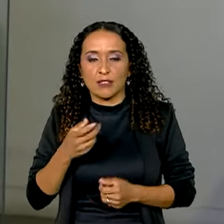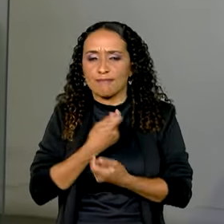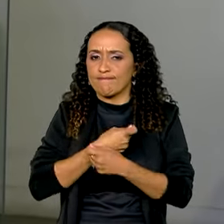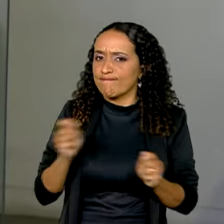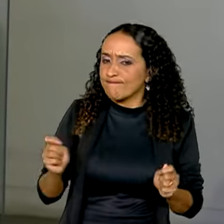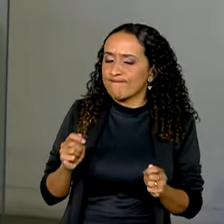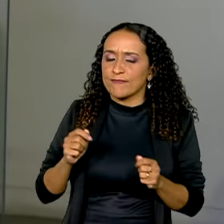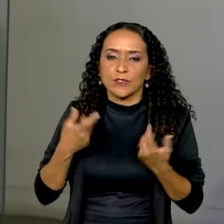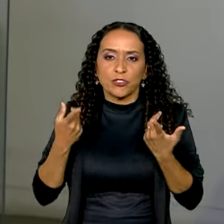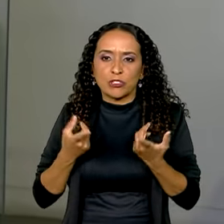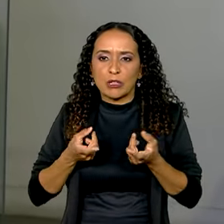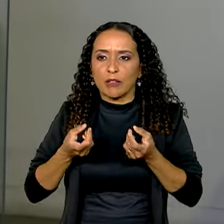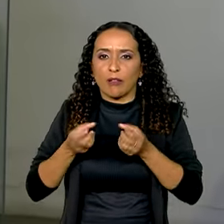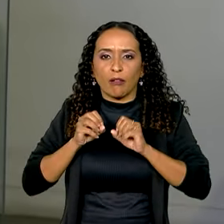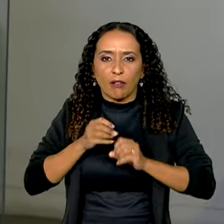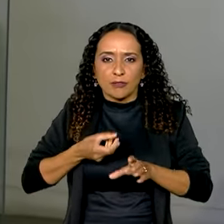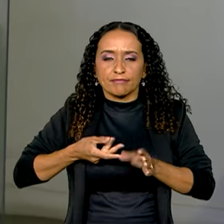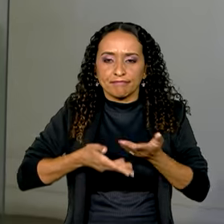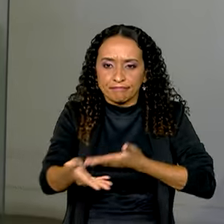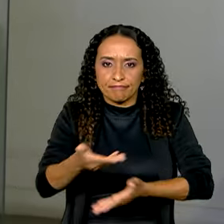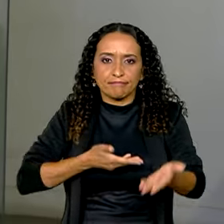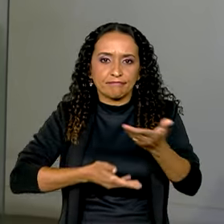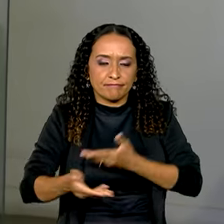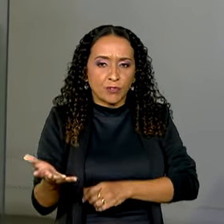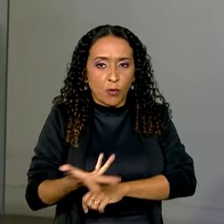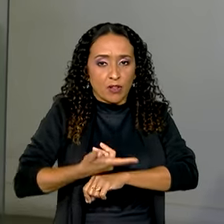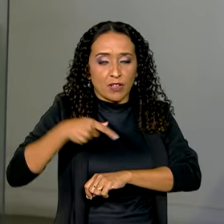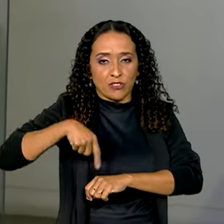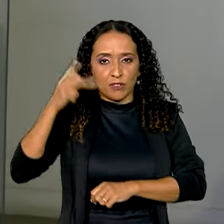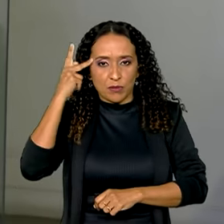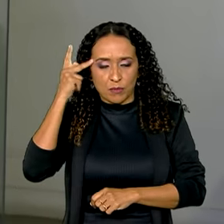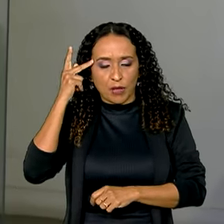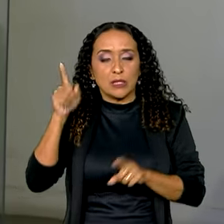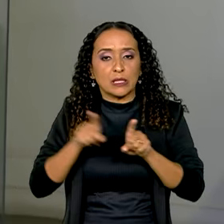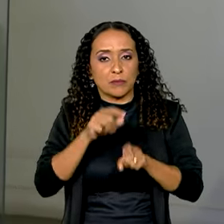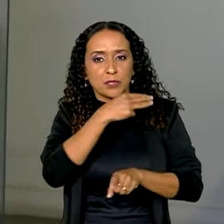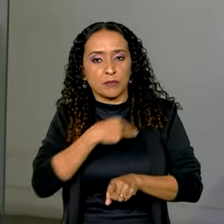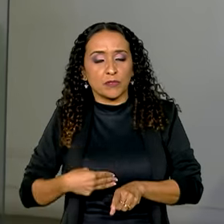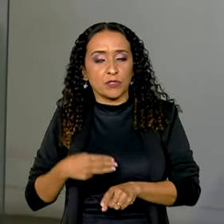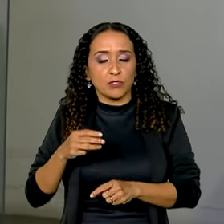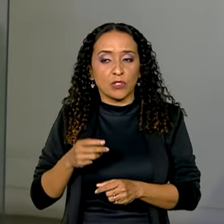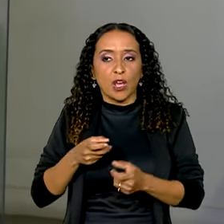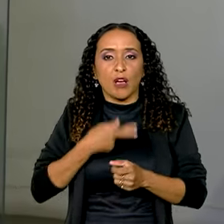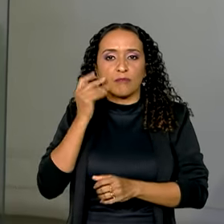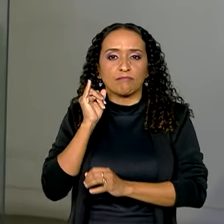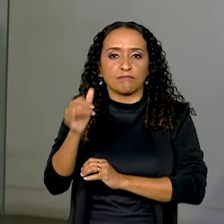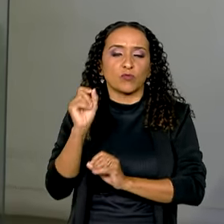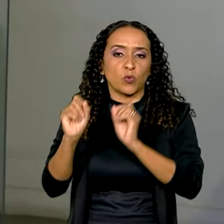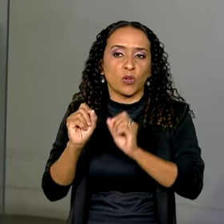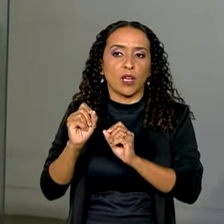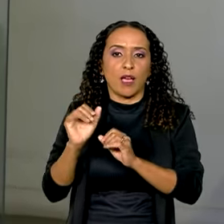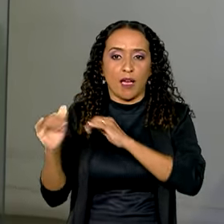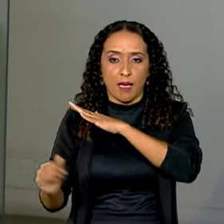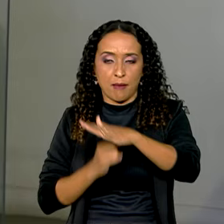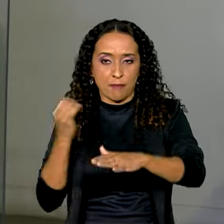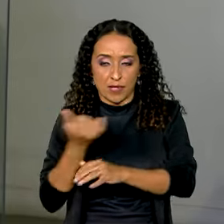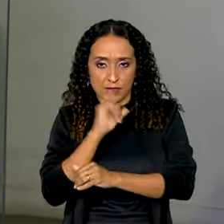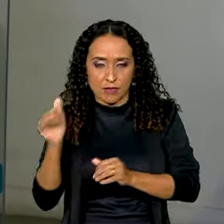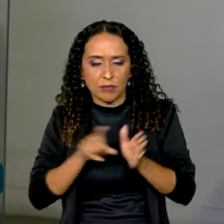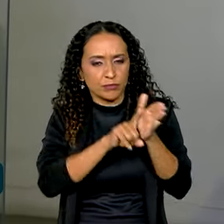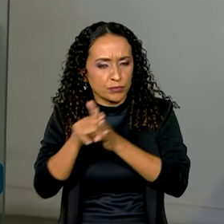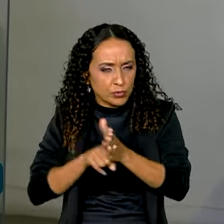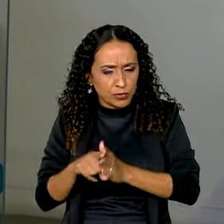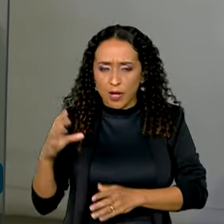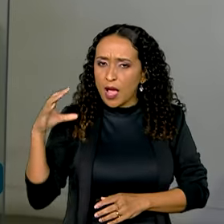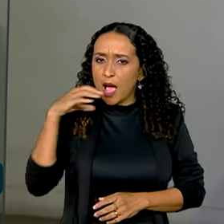de prestar um serviço de qualidade aqui em São Paulo. O ministro determinou à Agência Nacional de Energia Elétrica que investigue de